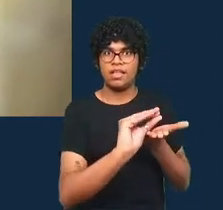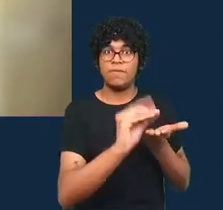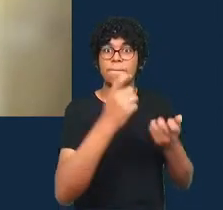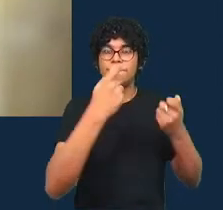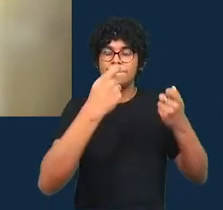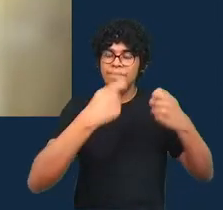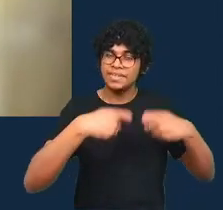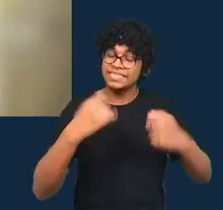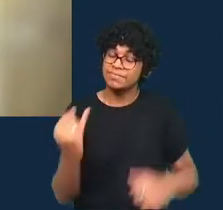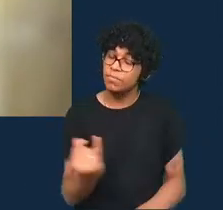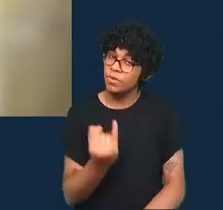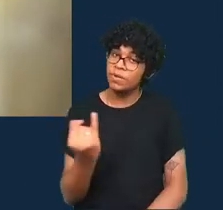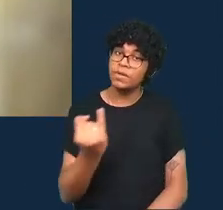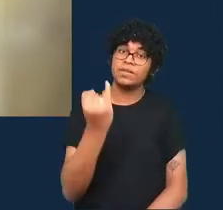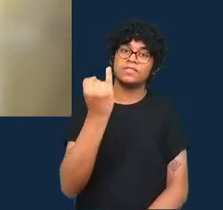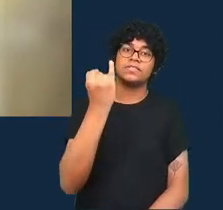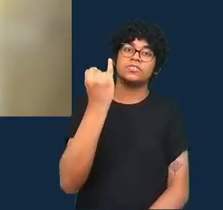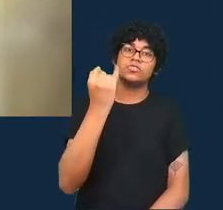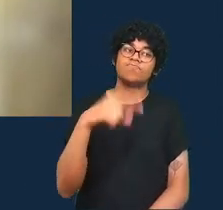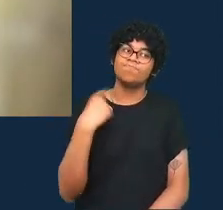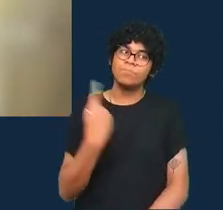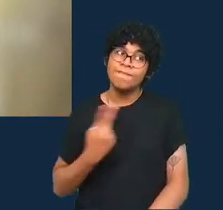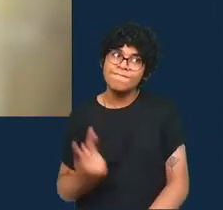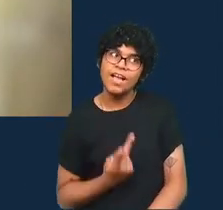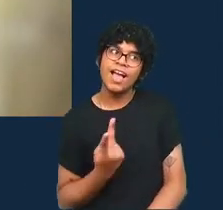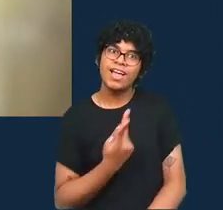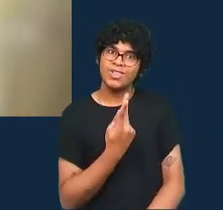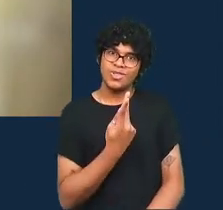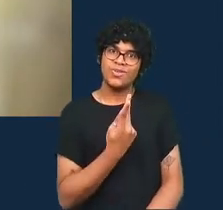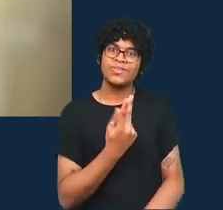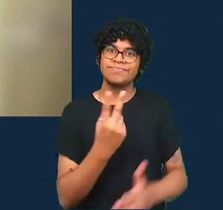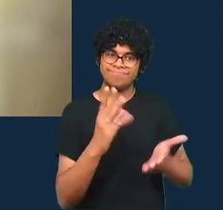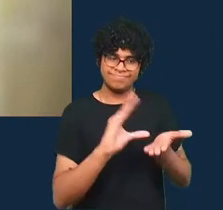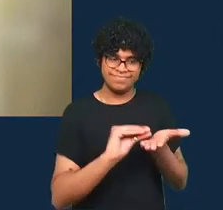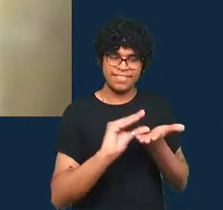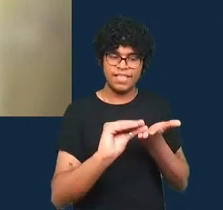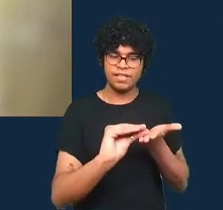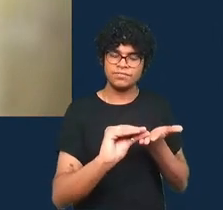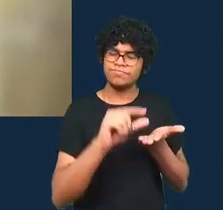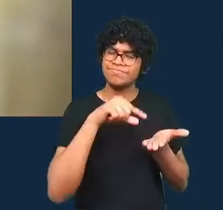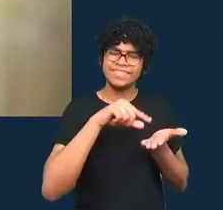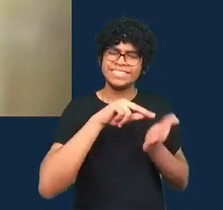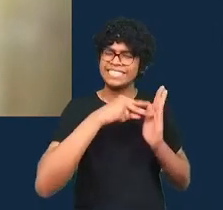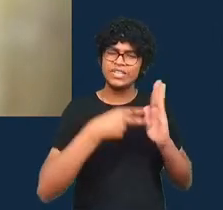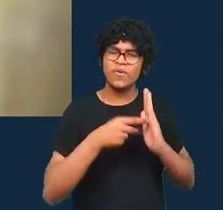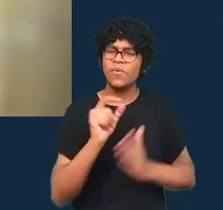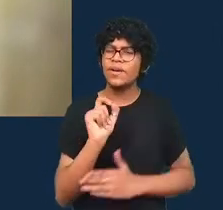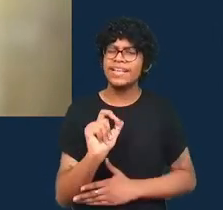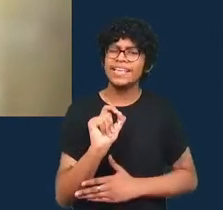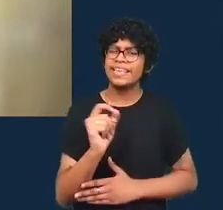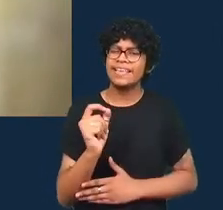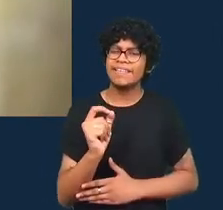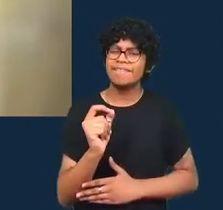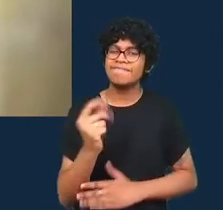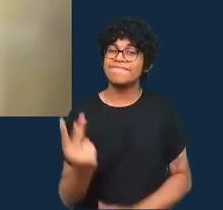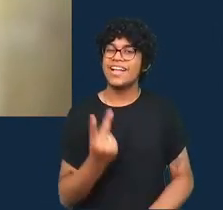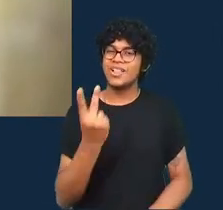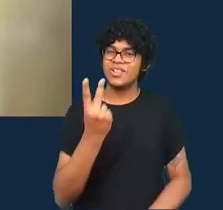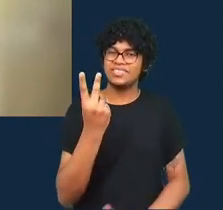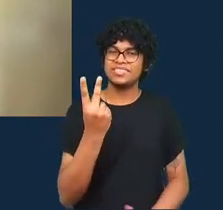valorizemos os dados e o que significa não deixar de valorizar os dados a gente